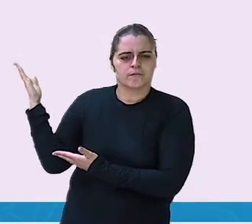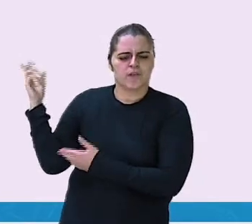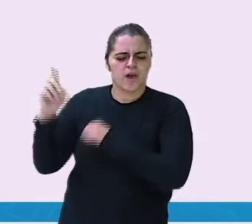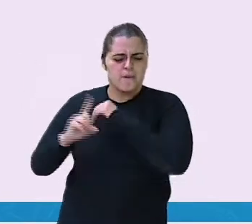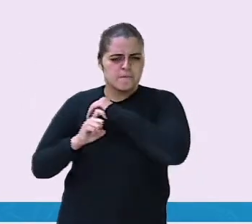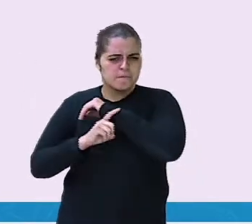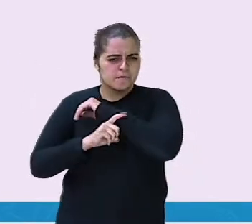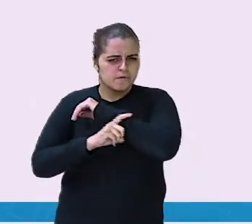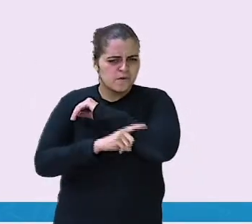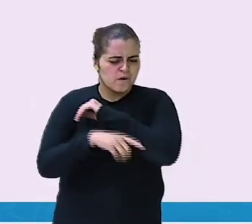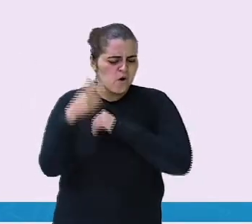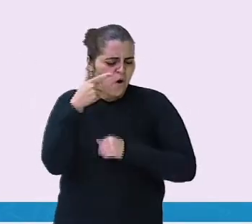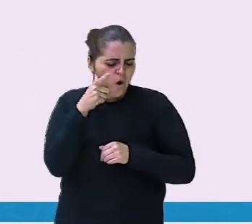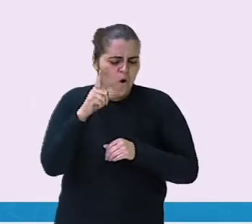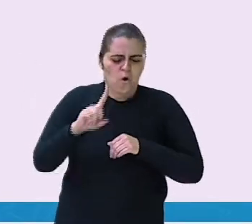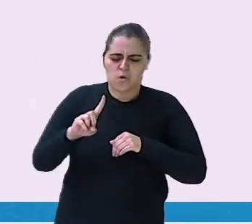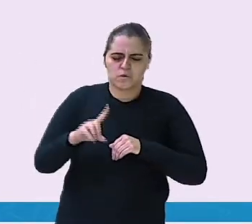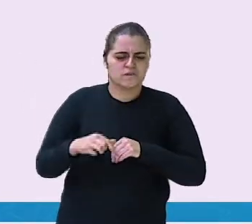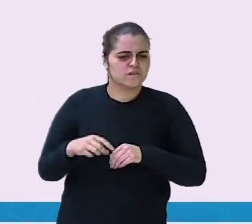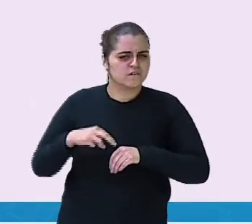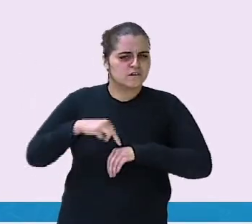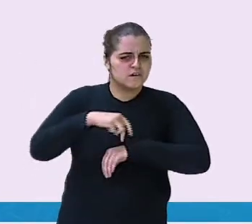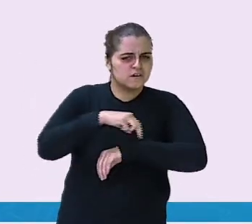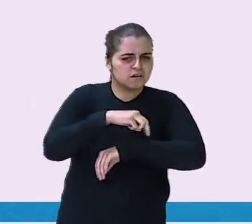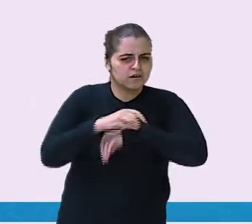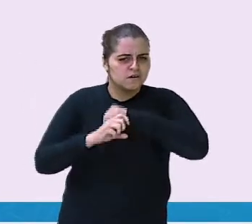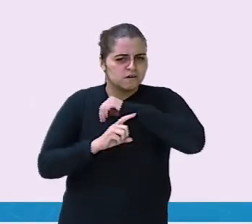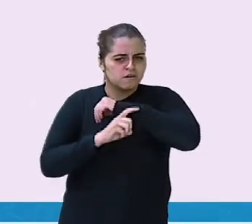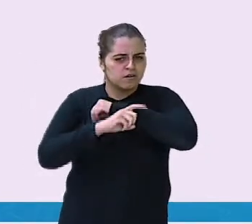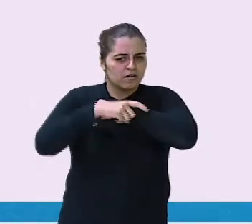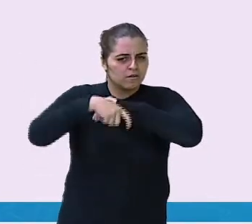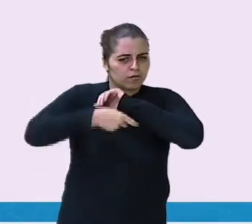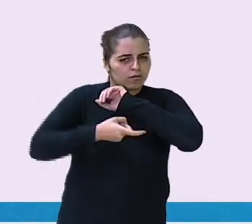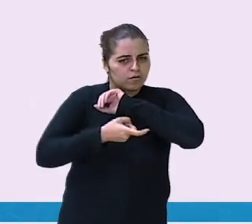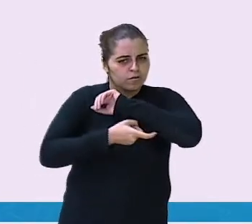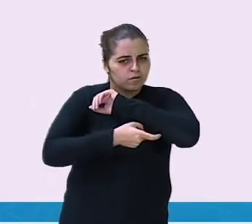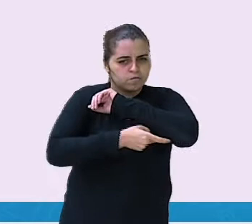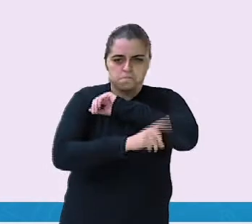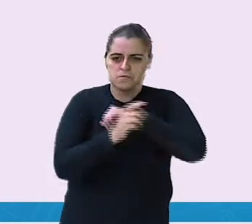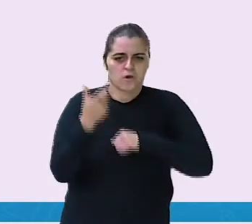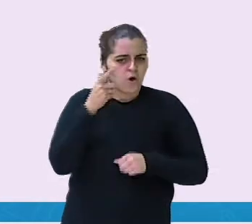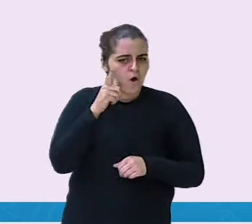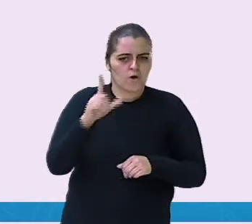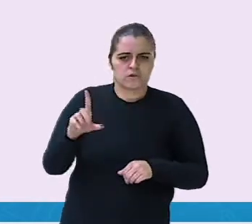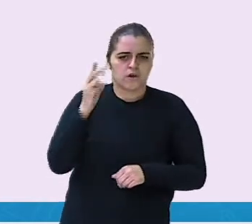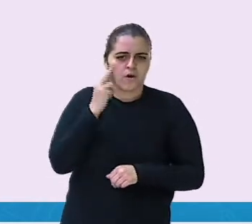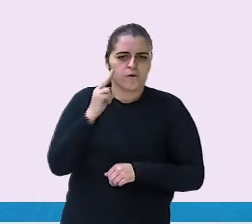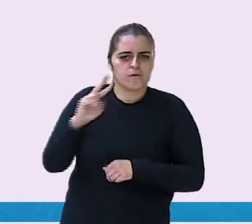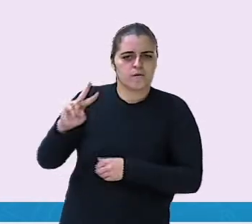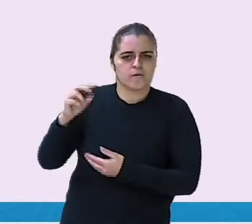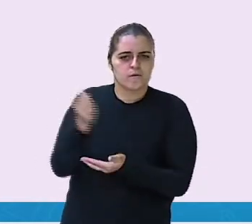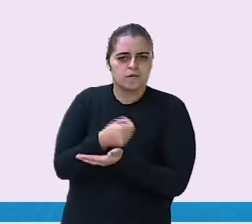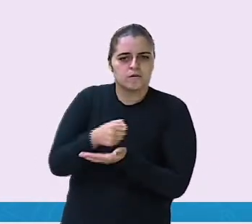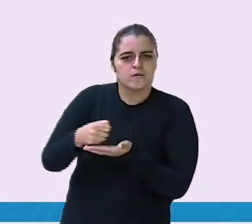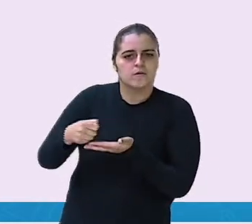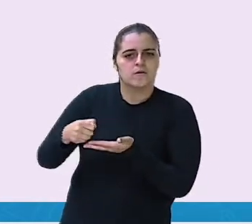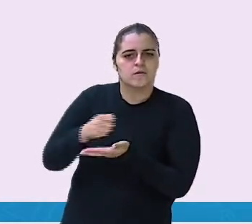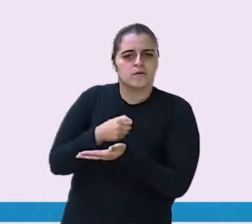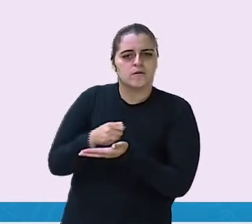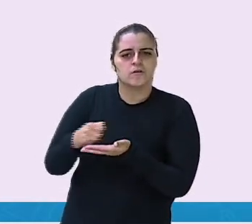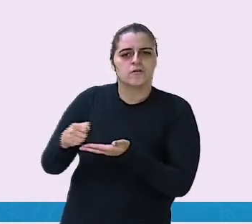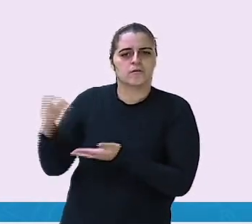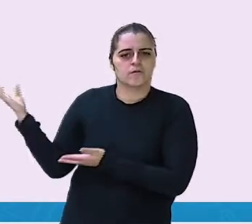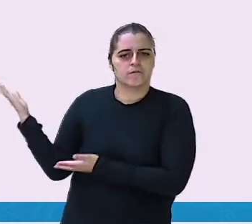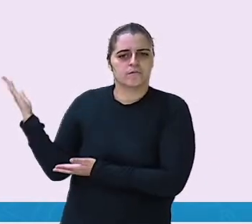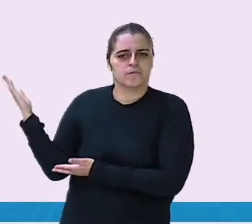Minhocas não conseguem andar de cabeça para baixo. Então, anotou lá nessa data que minhocas não conseguem